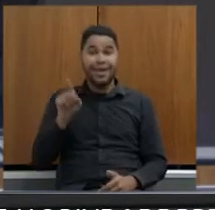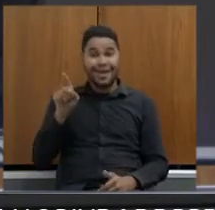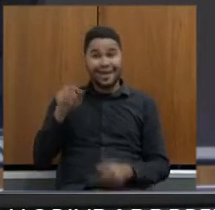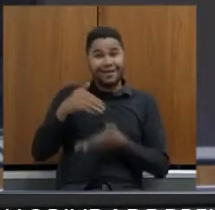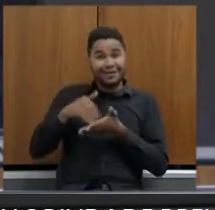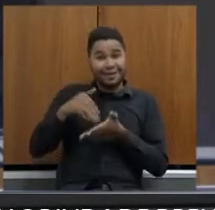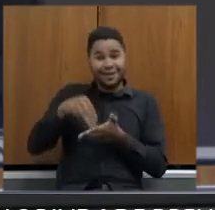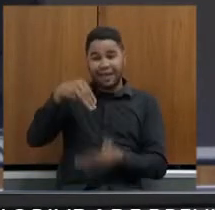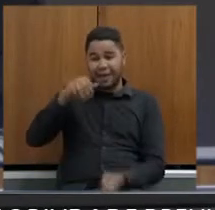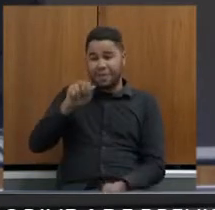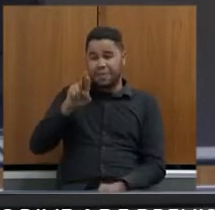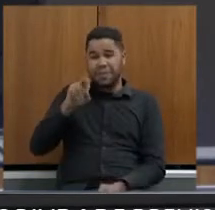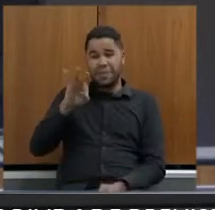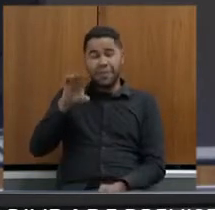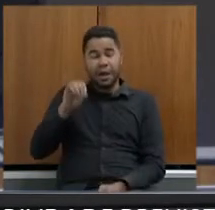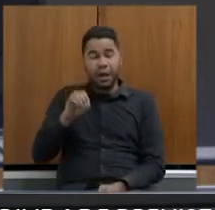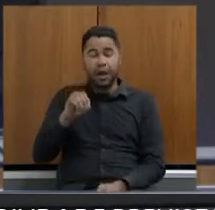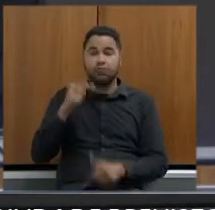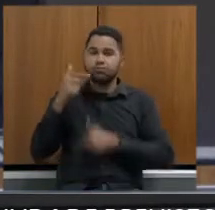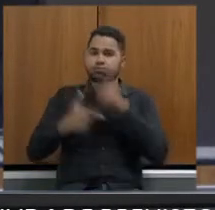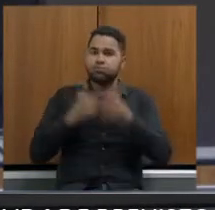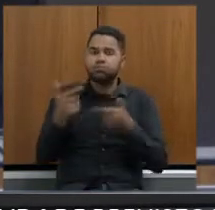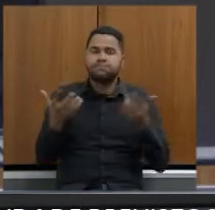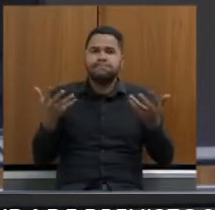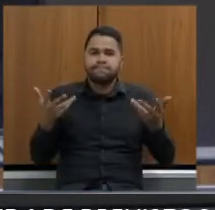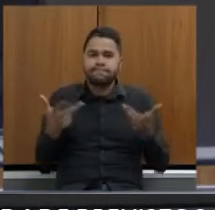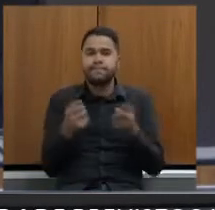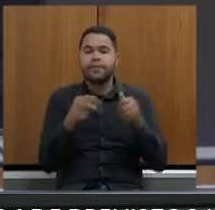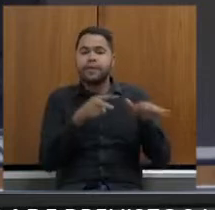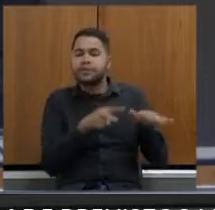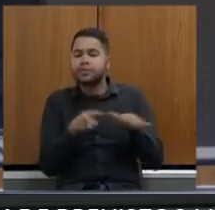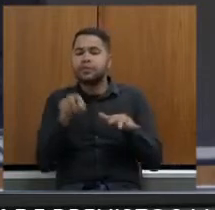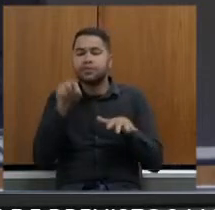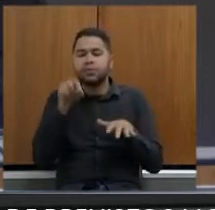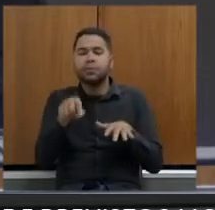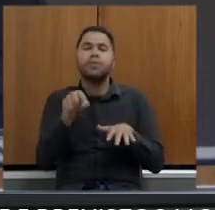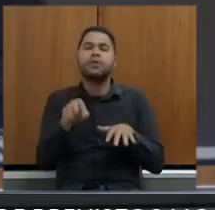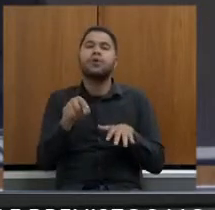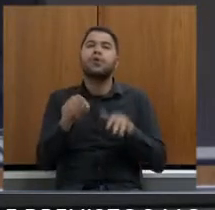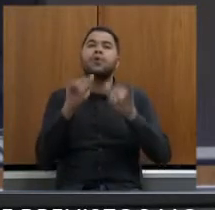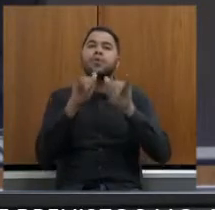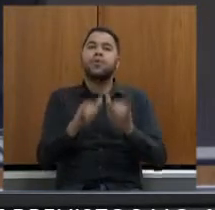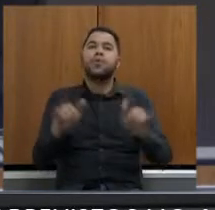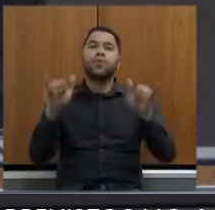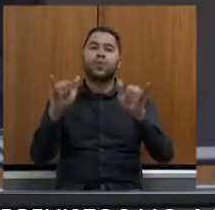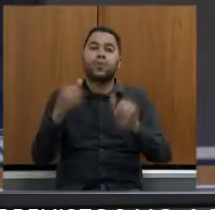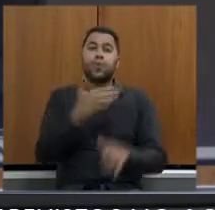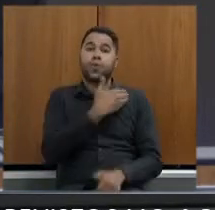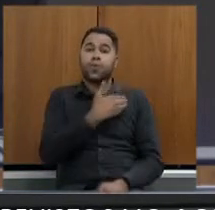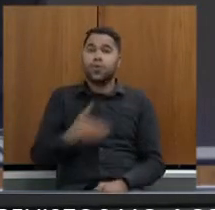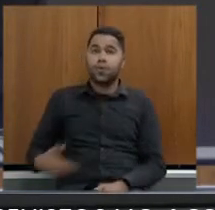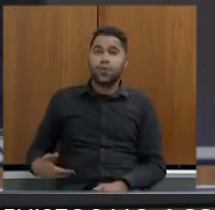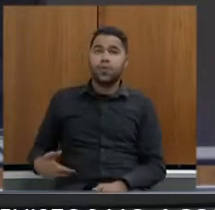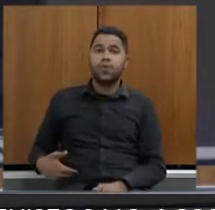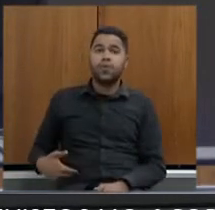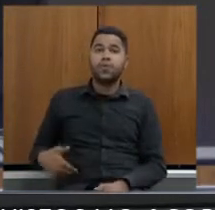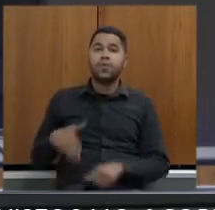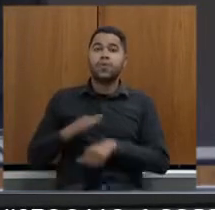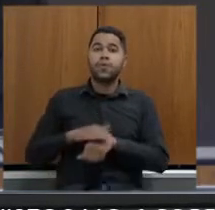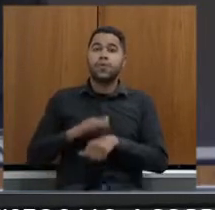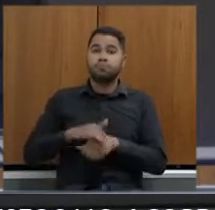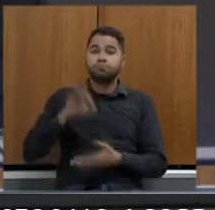trabalho e nas próximas semanas devemos ter um anúncio do senhor governador de uma medida